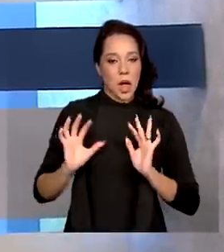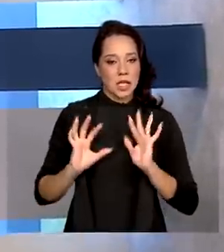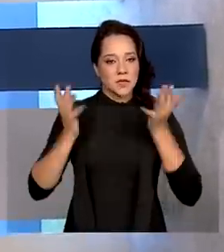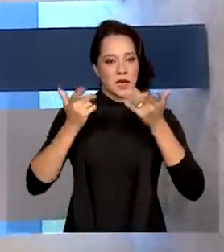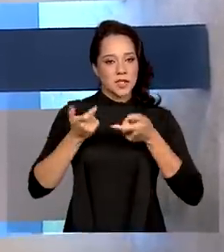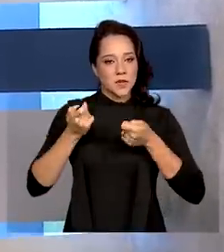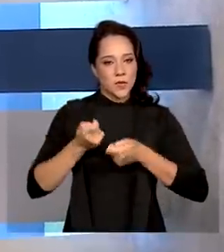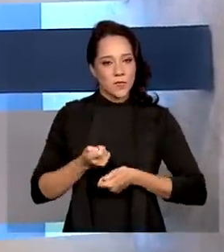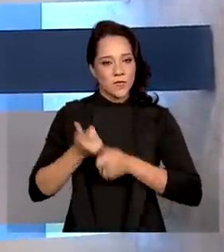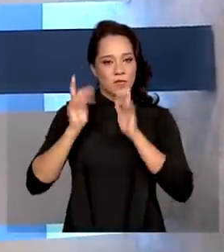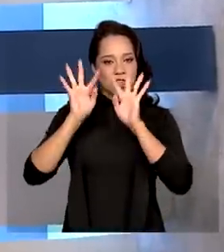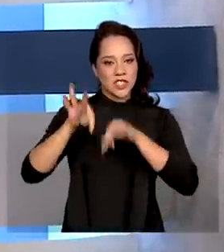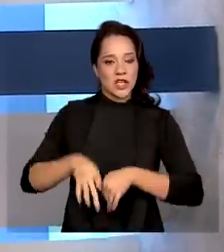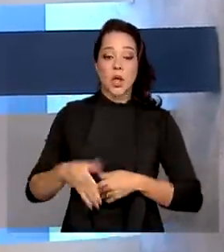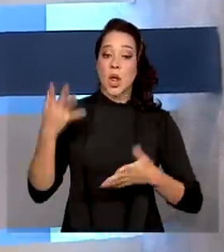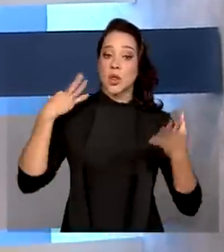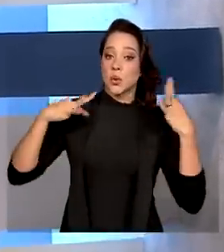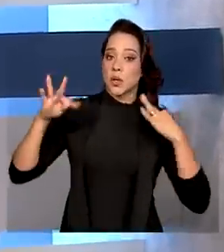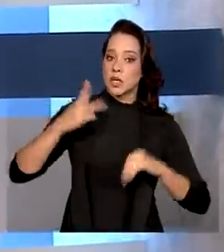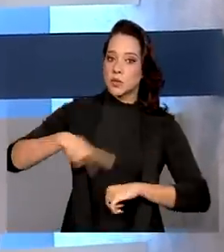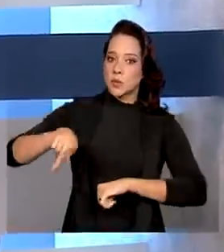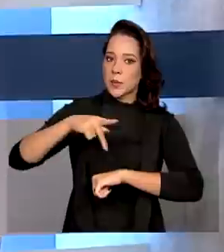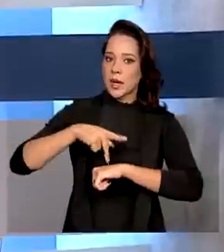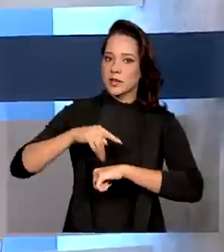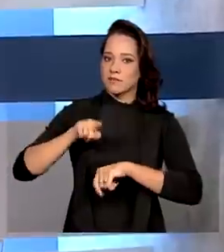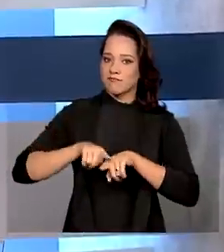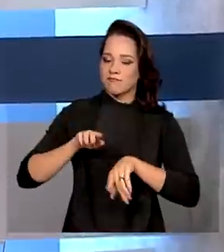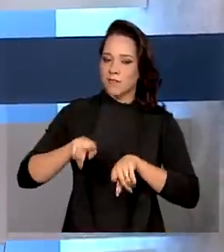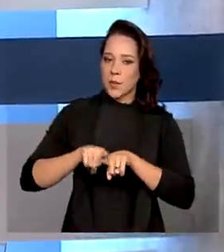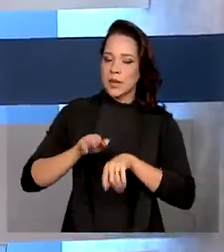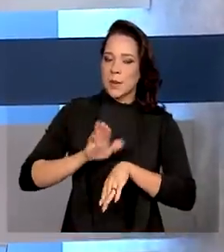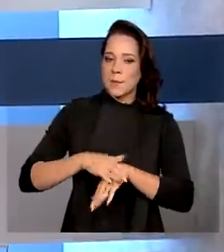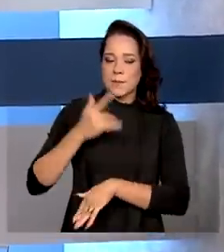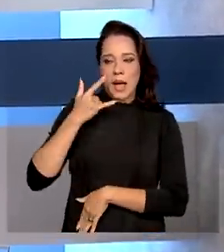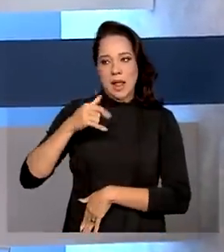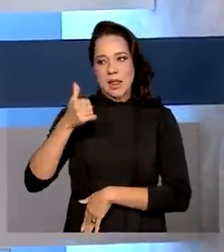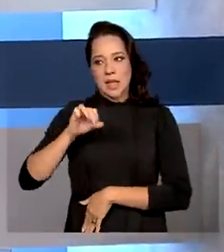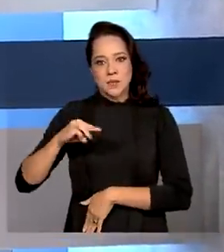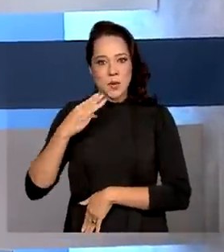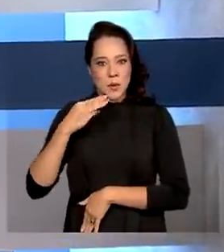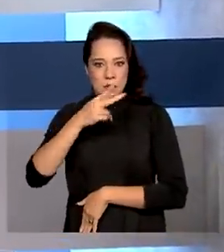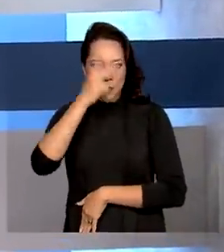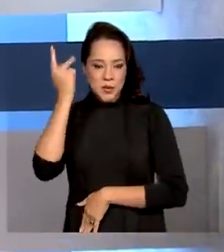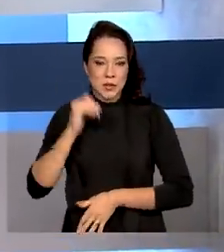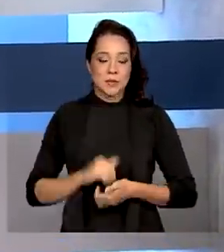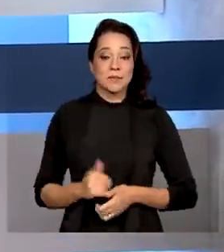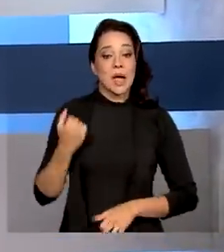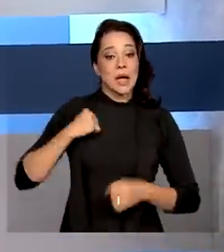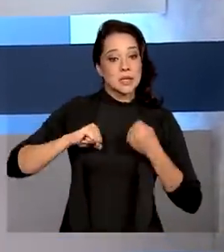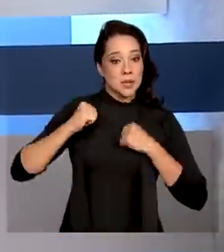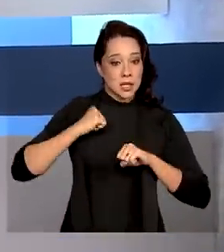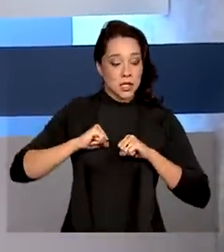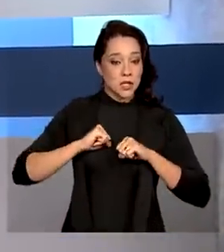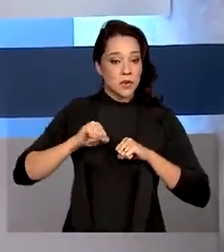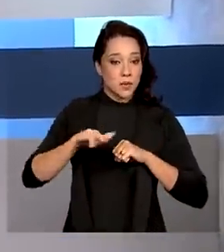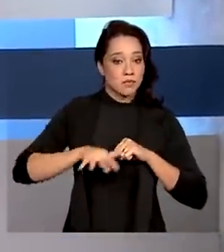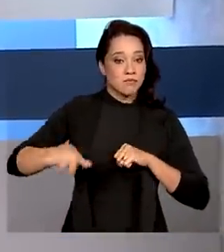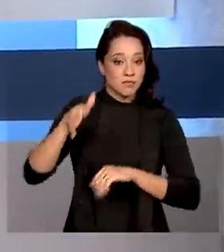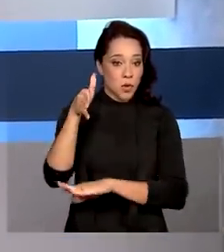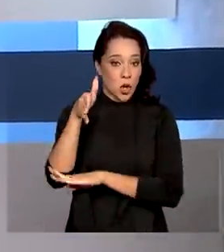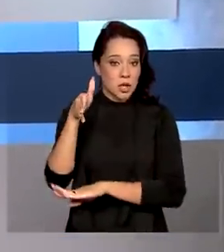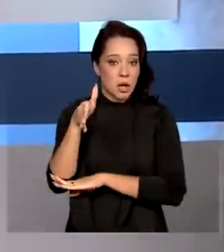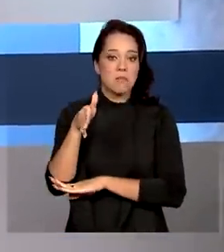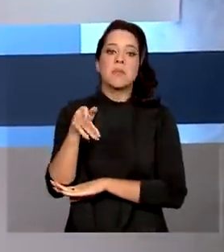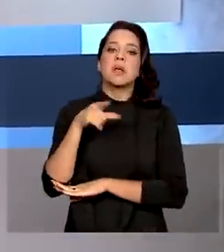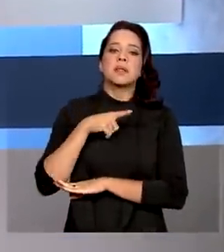fim de ano devem movimentar o turismo no país e atrair mais de 10 milhões de pessoas. A expectativa é que o setor hoteleiro